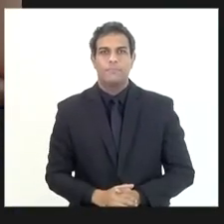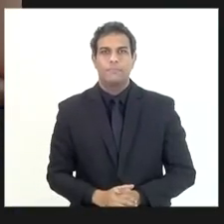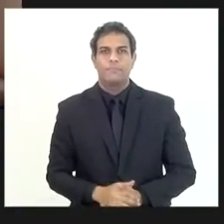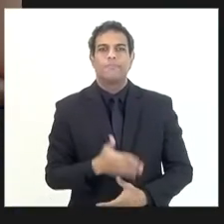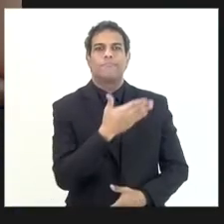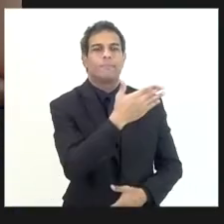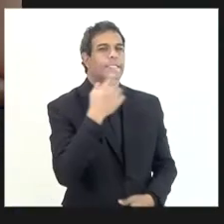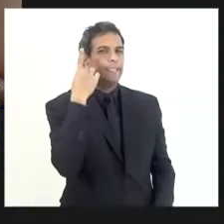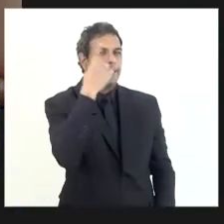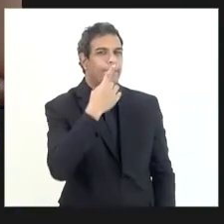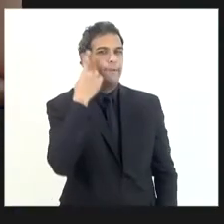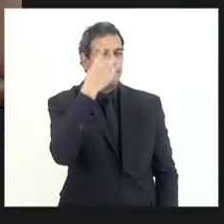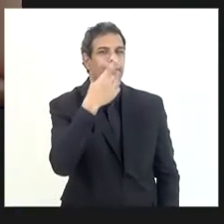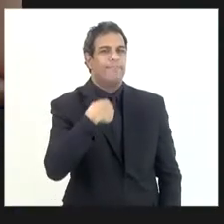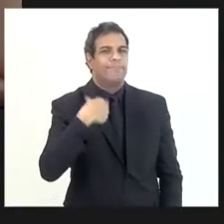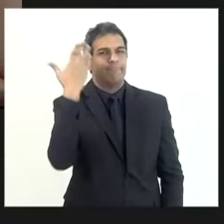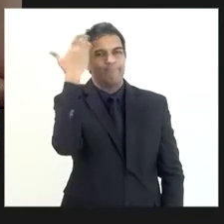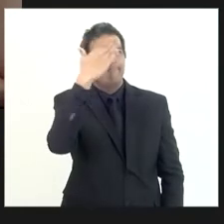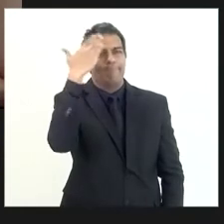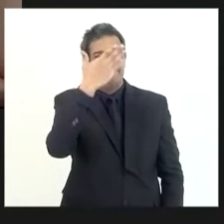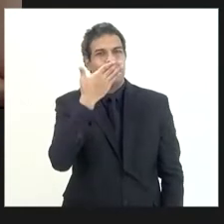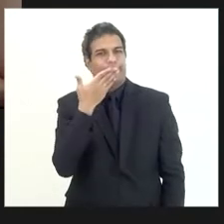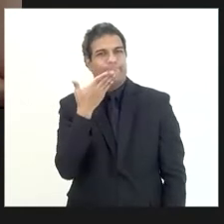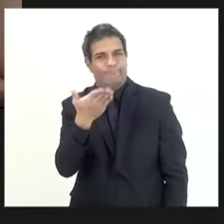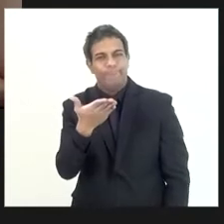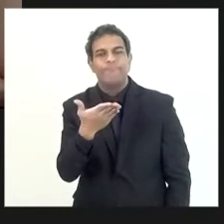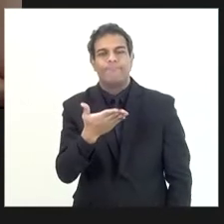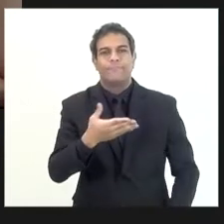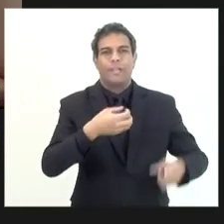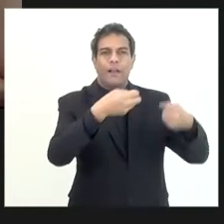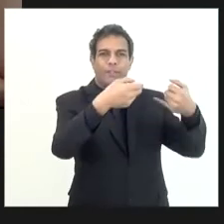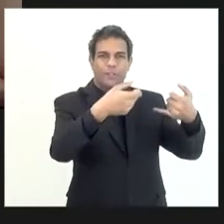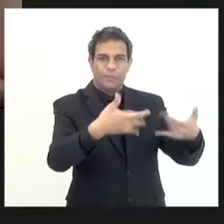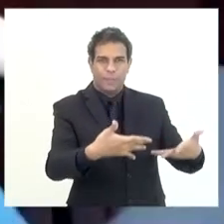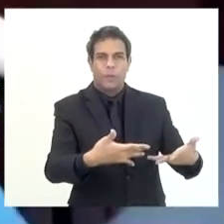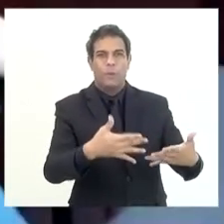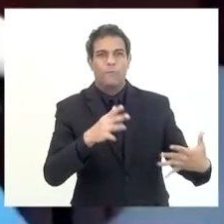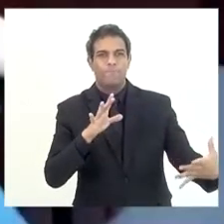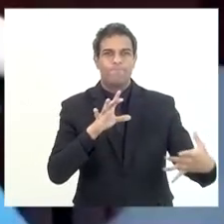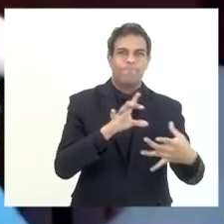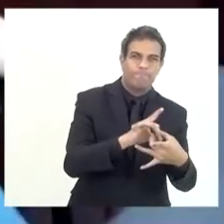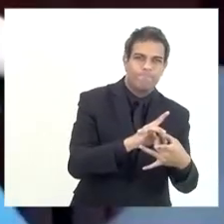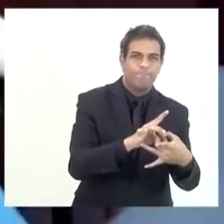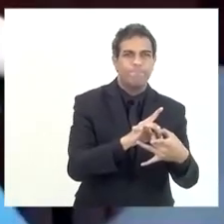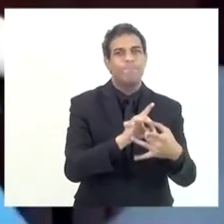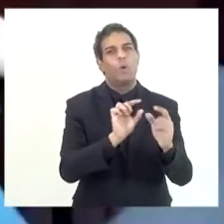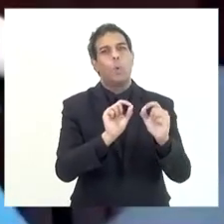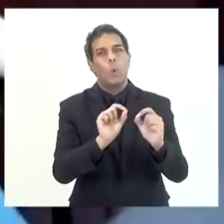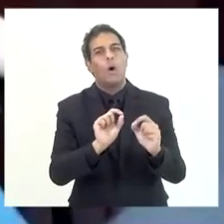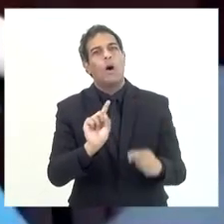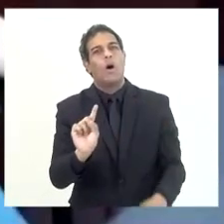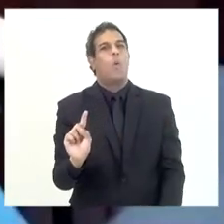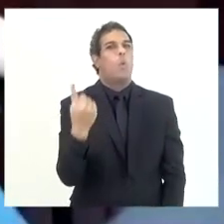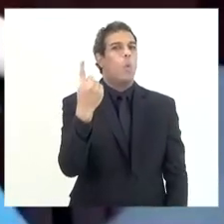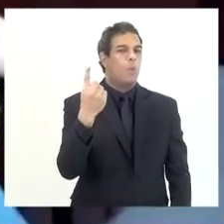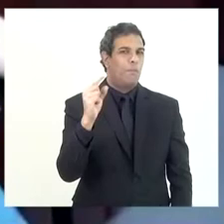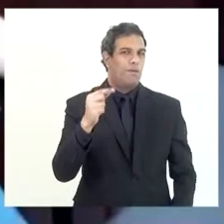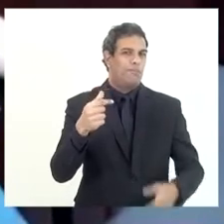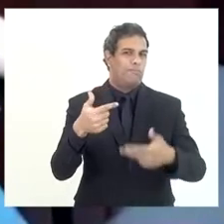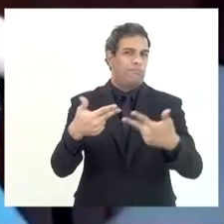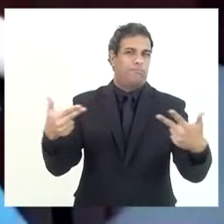Deputado, eu realmente entendi o que o vossa excelência quis dizer e realmente uma das coisas que a gente